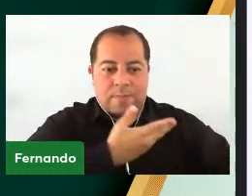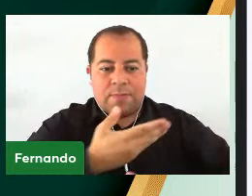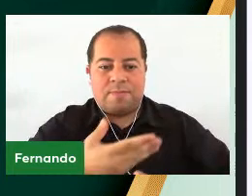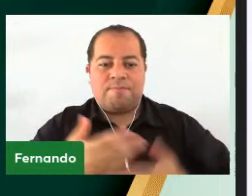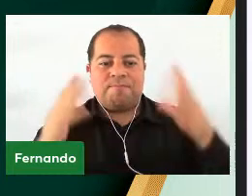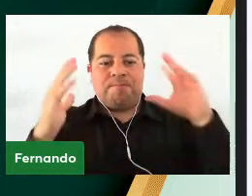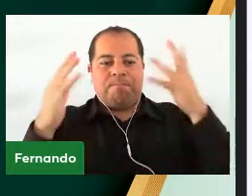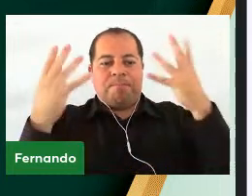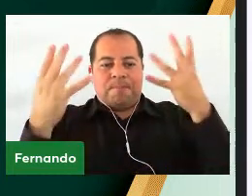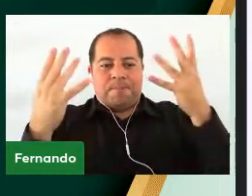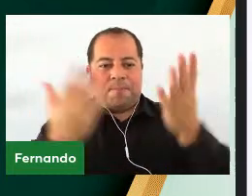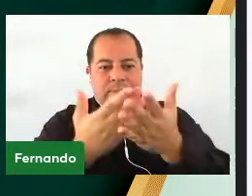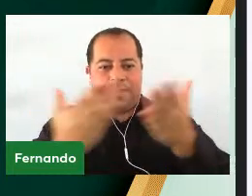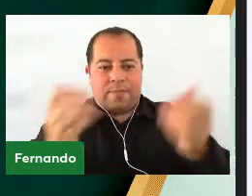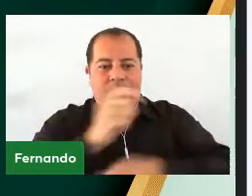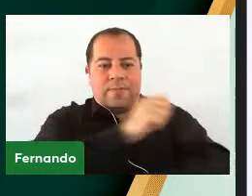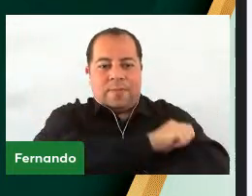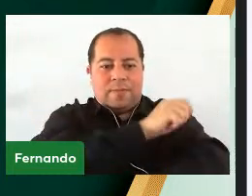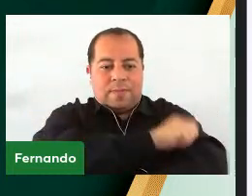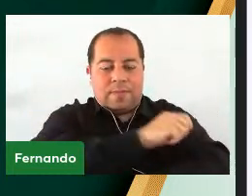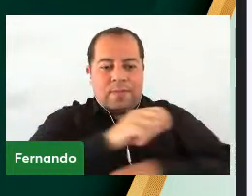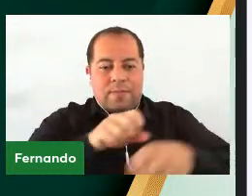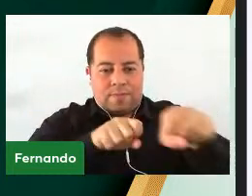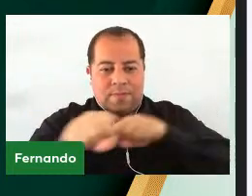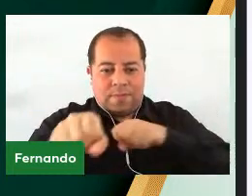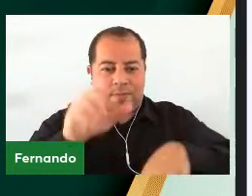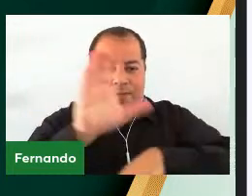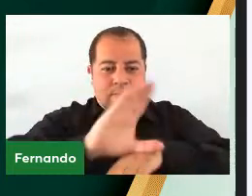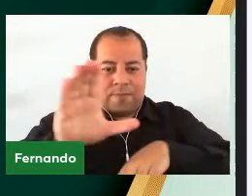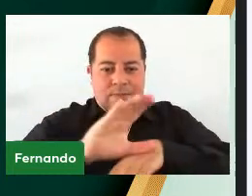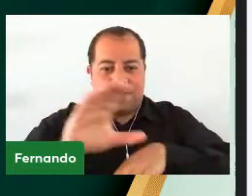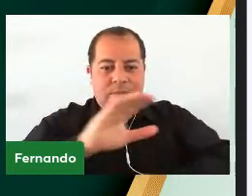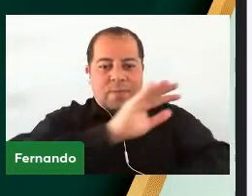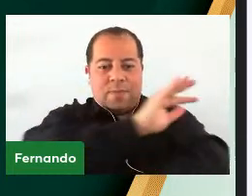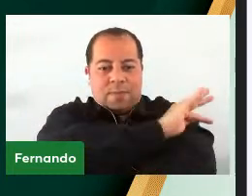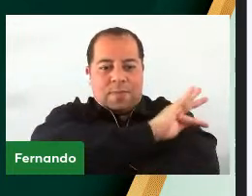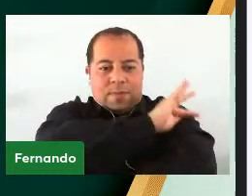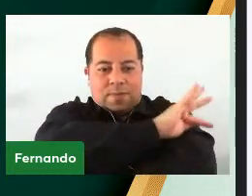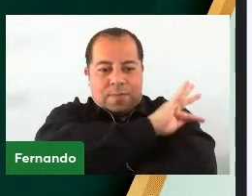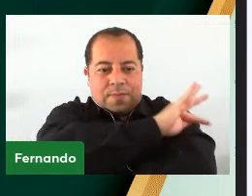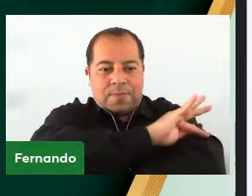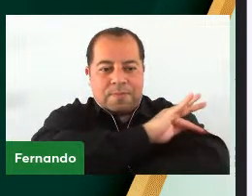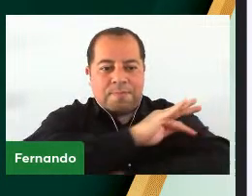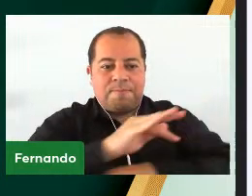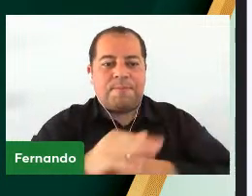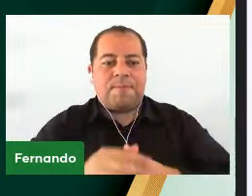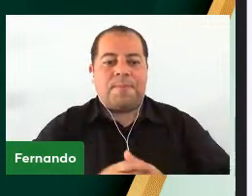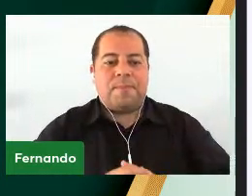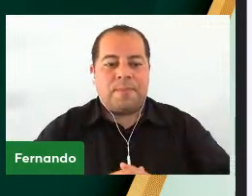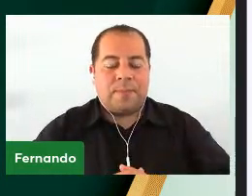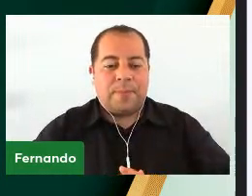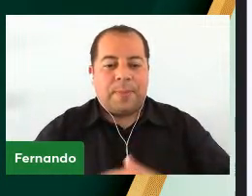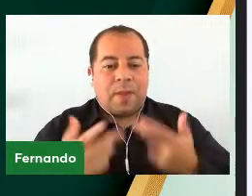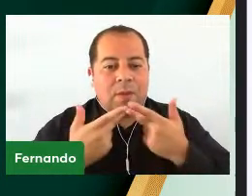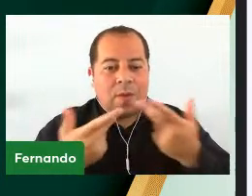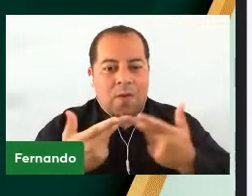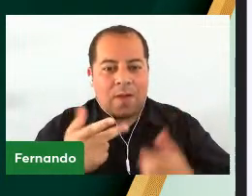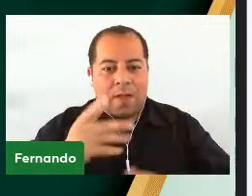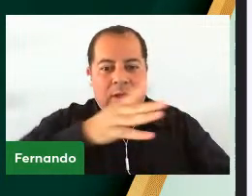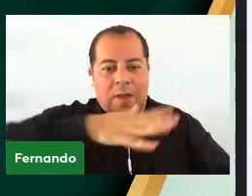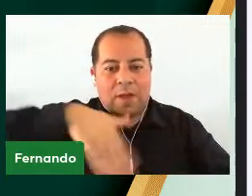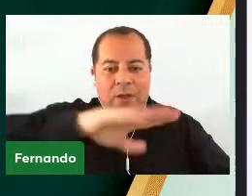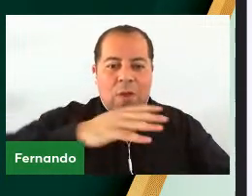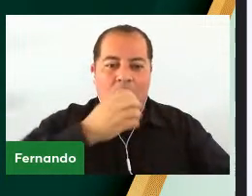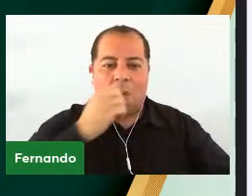parabenizar os formandos, em especial os formandos do curso de Farmácia. e gostaria de dizer que todos tenhamos um excelente